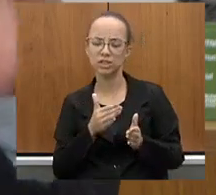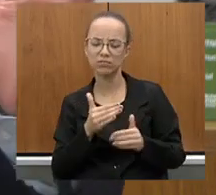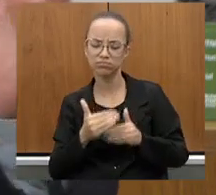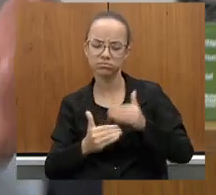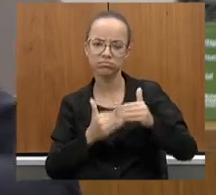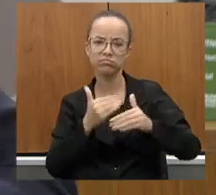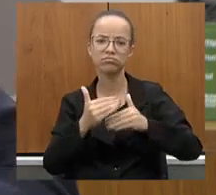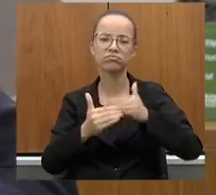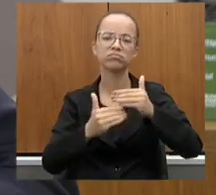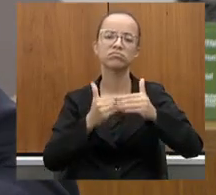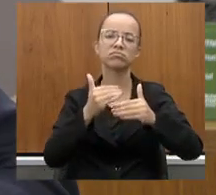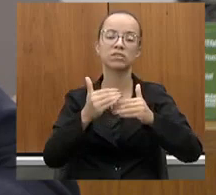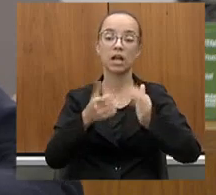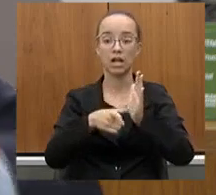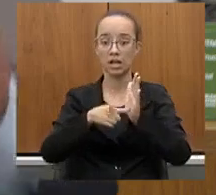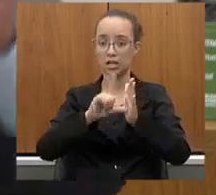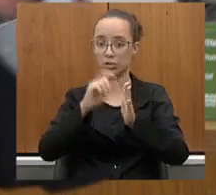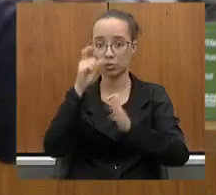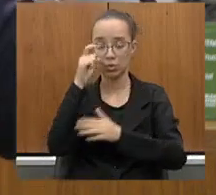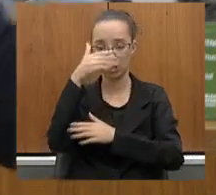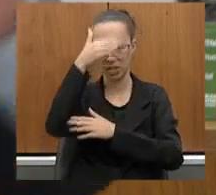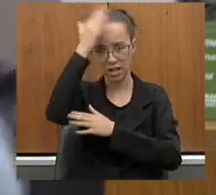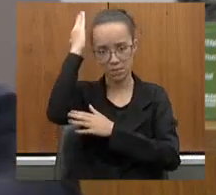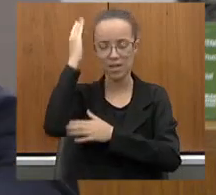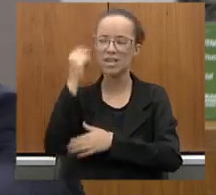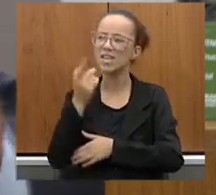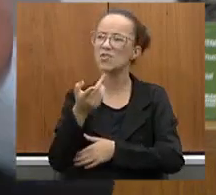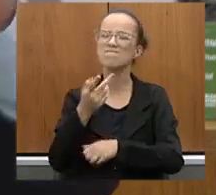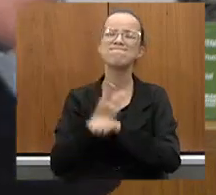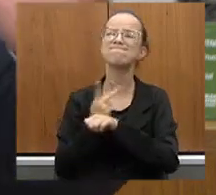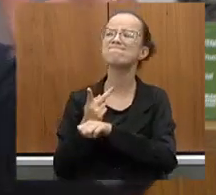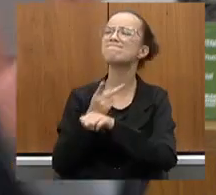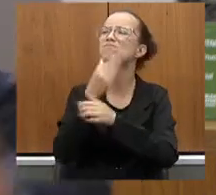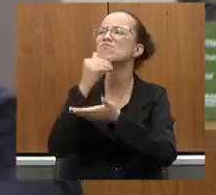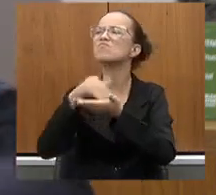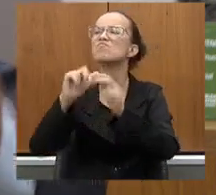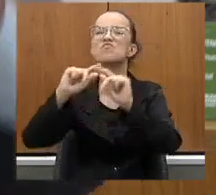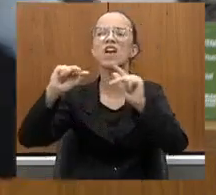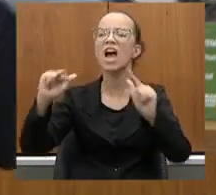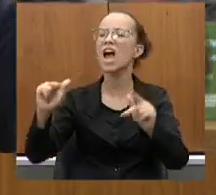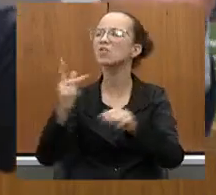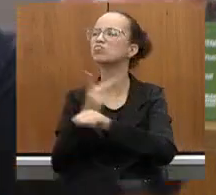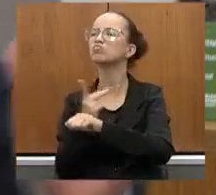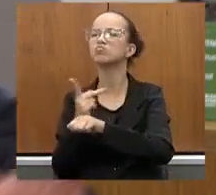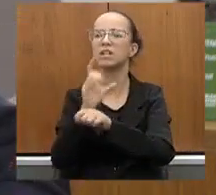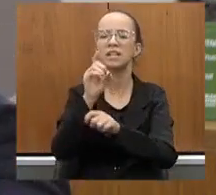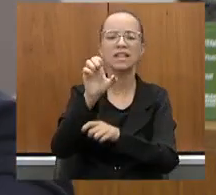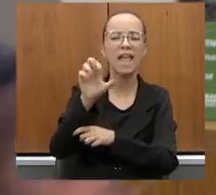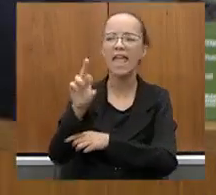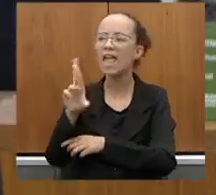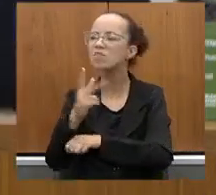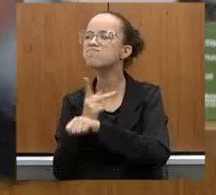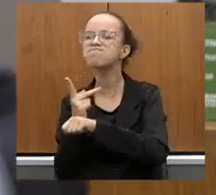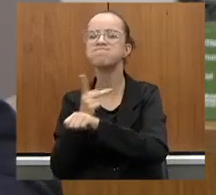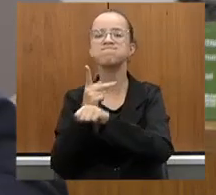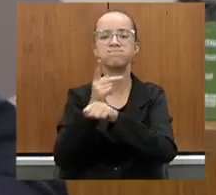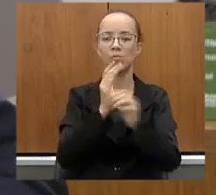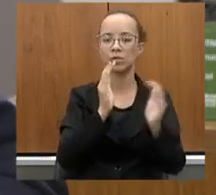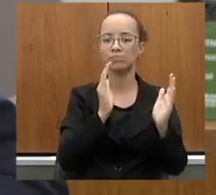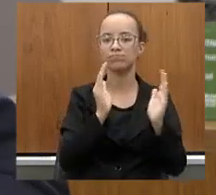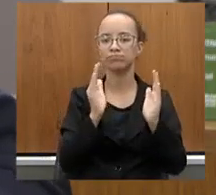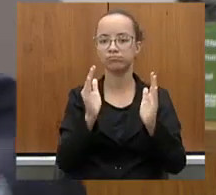antes do governador Zema, vários secretários, diretores do DR, governador de Estado, durante essa